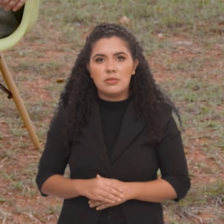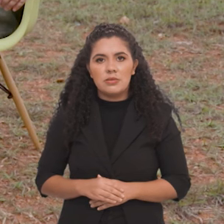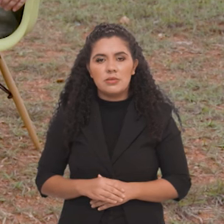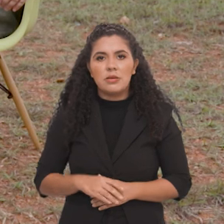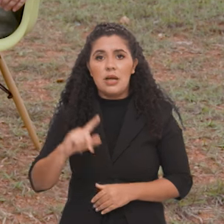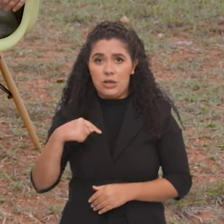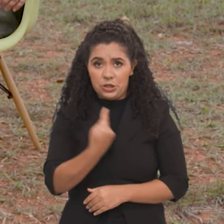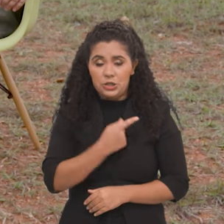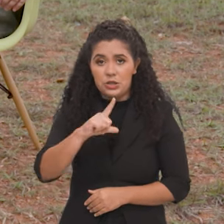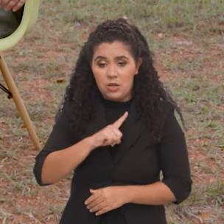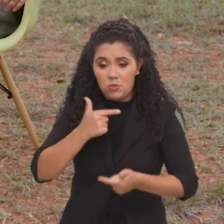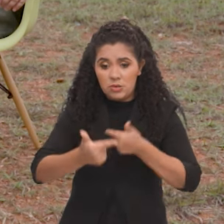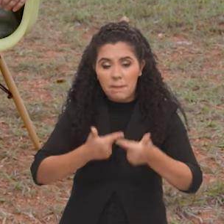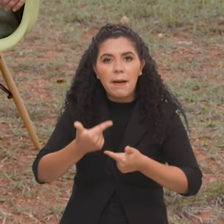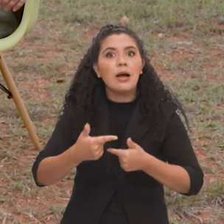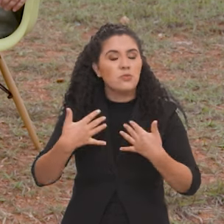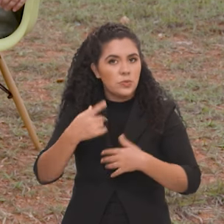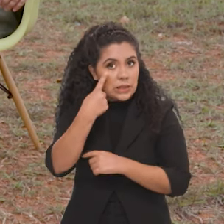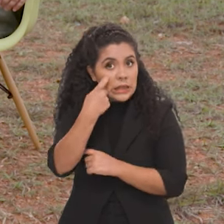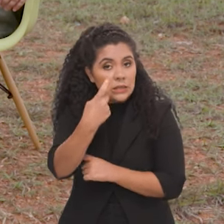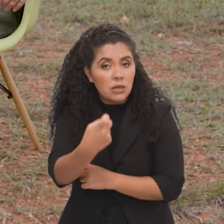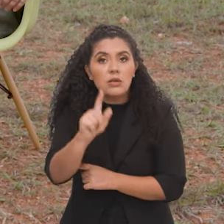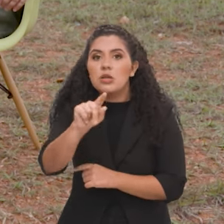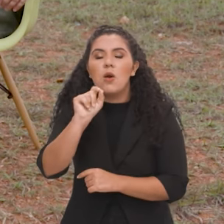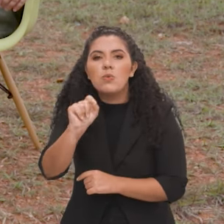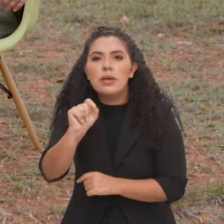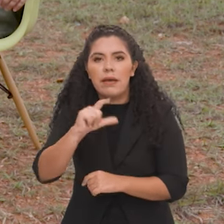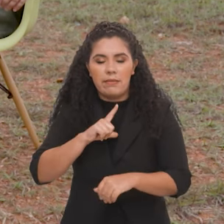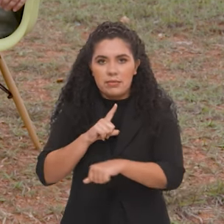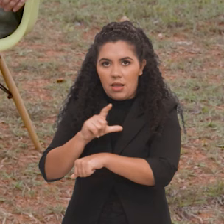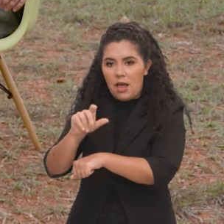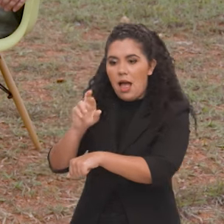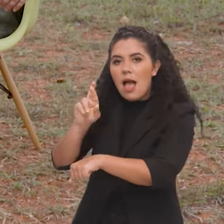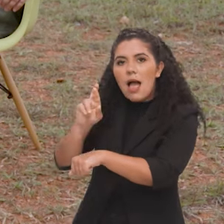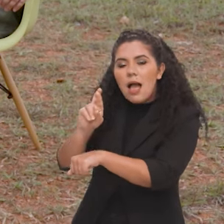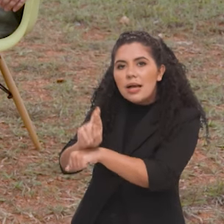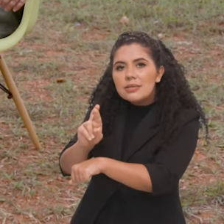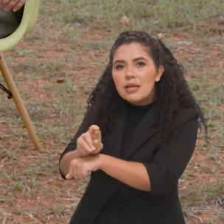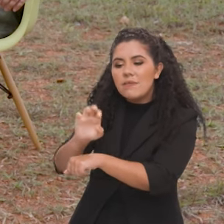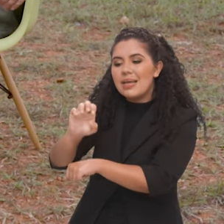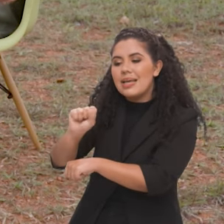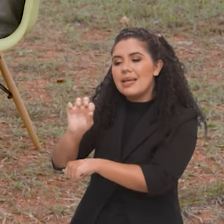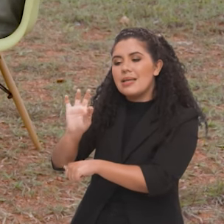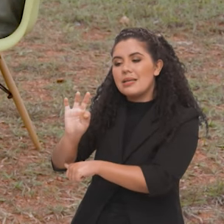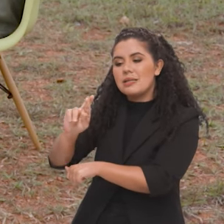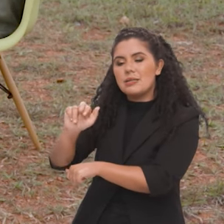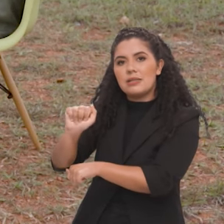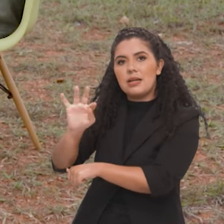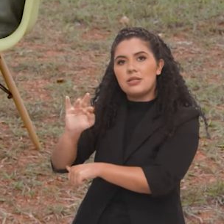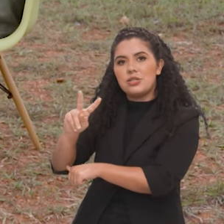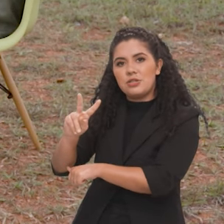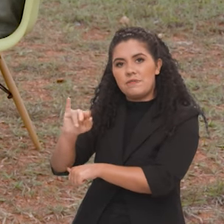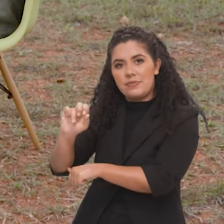trabalho muito interessante, que é a gestão das reservas extrativistas. O que são as reservas extrativistas? Elas são